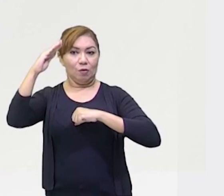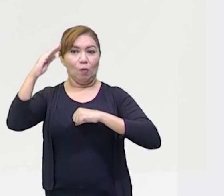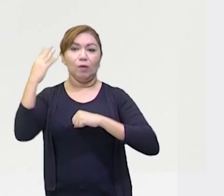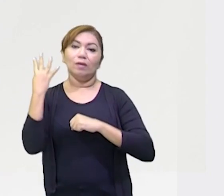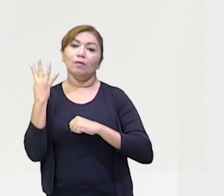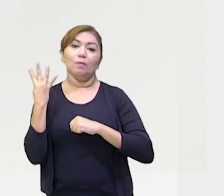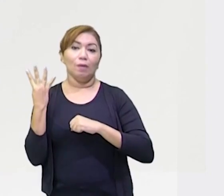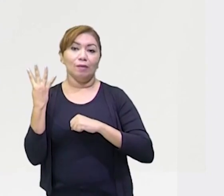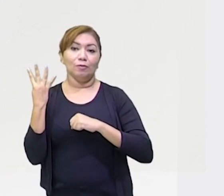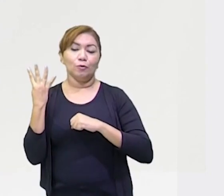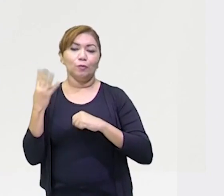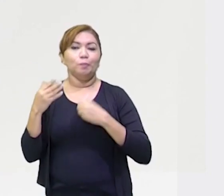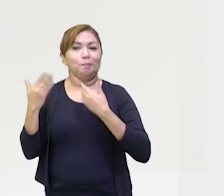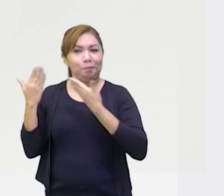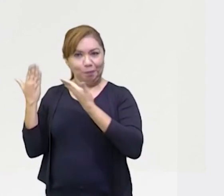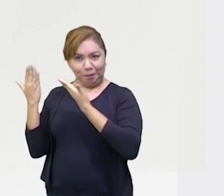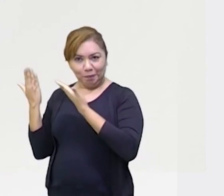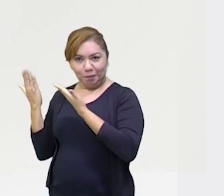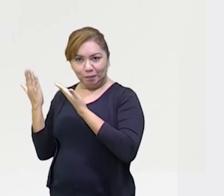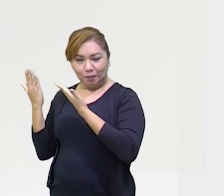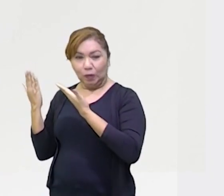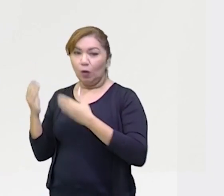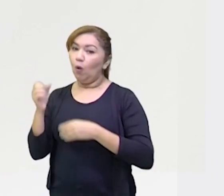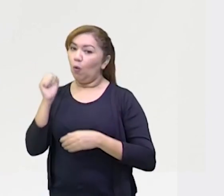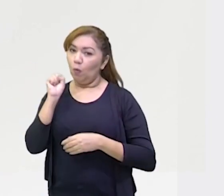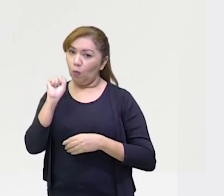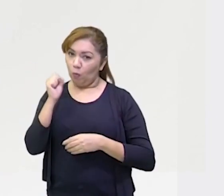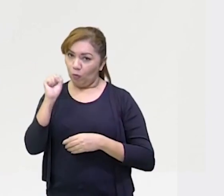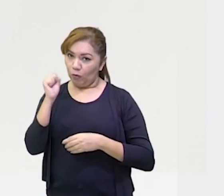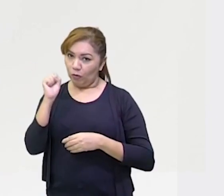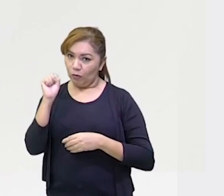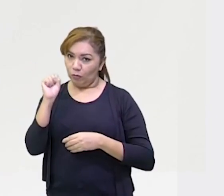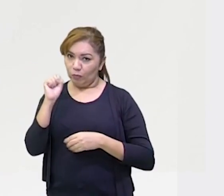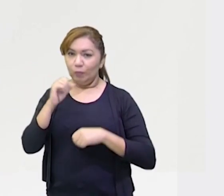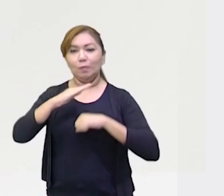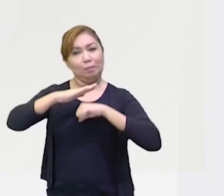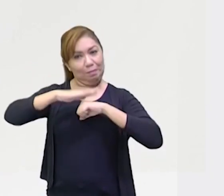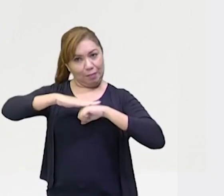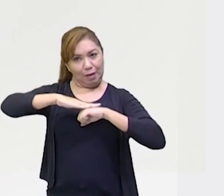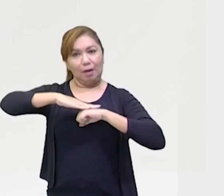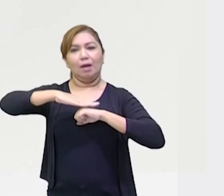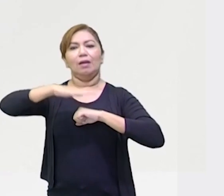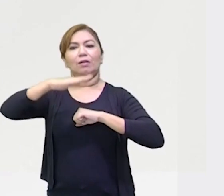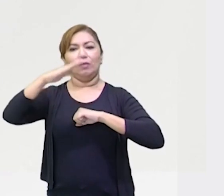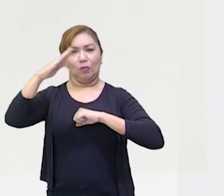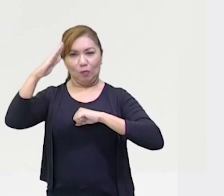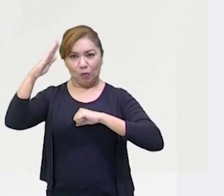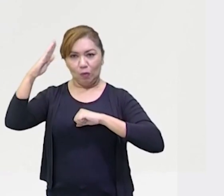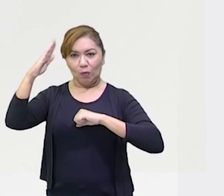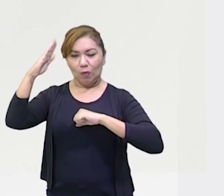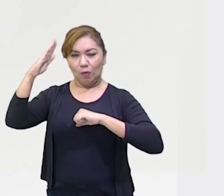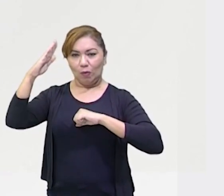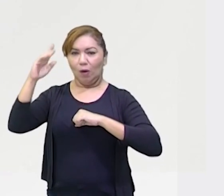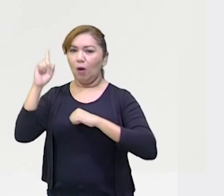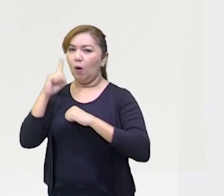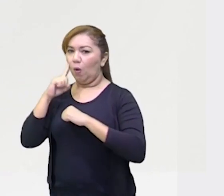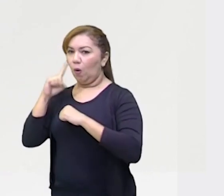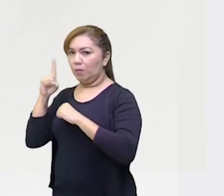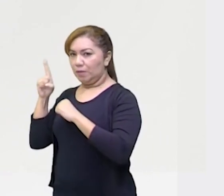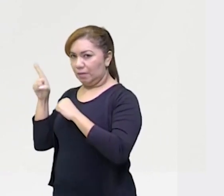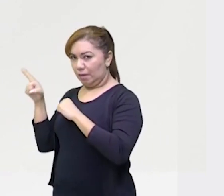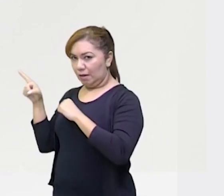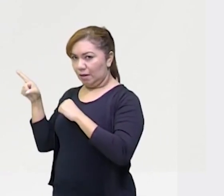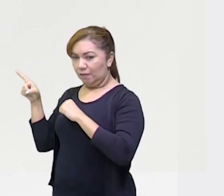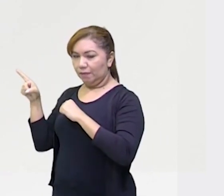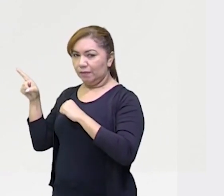meu queridão, minha queridona, oito sextos é maior, maior, deixa eu marcar aqui,